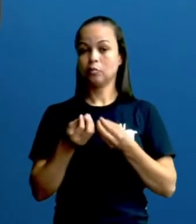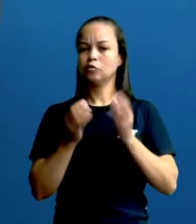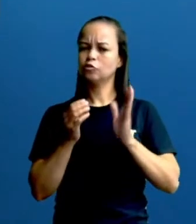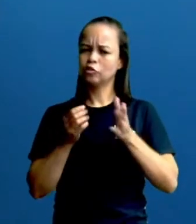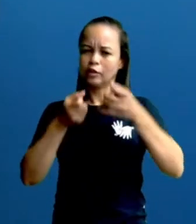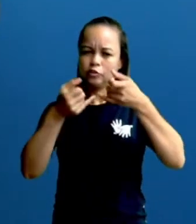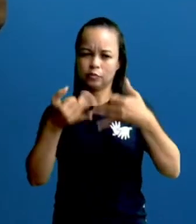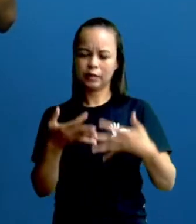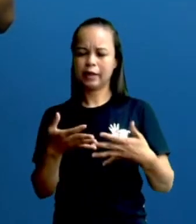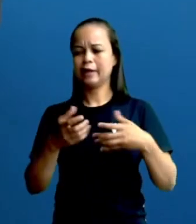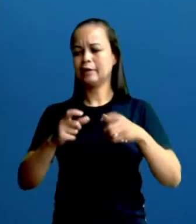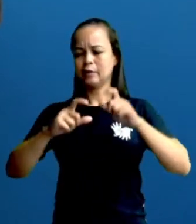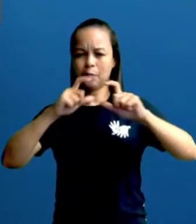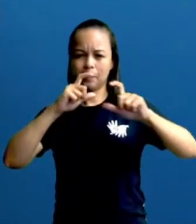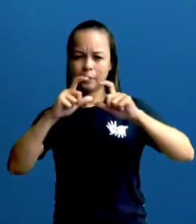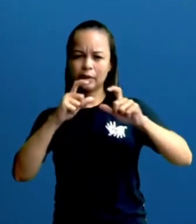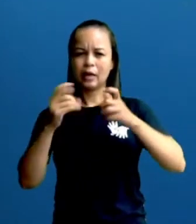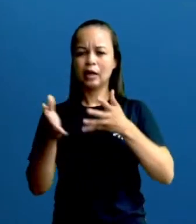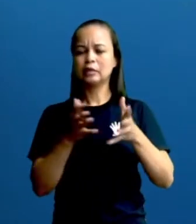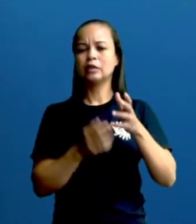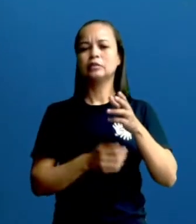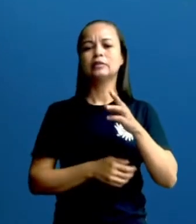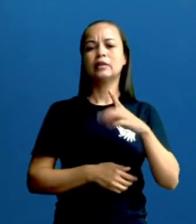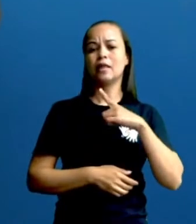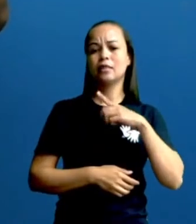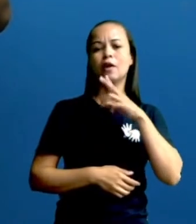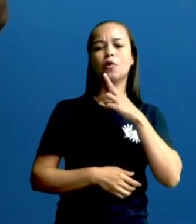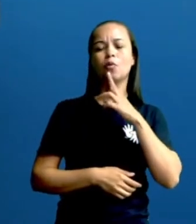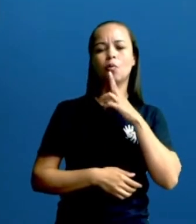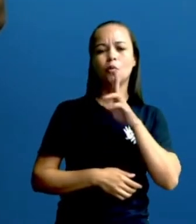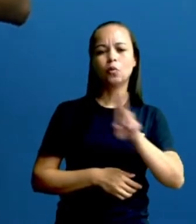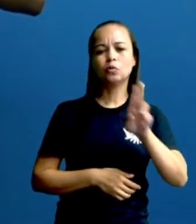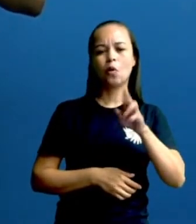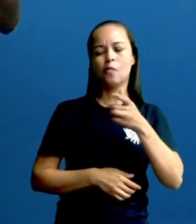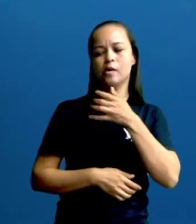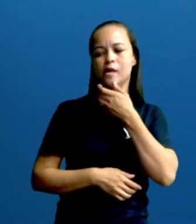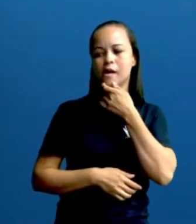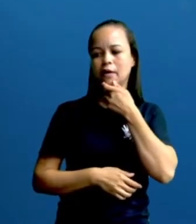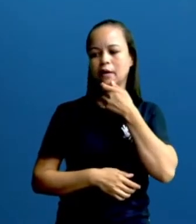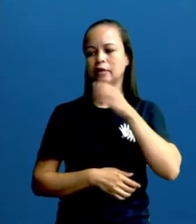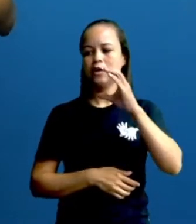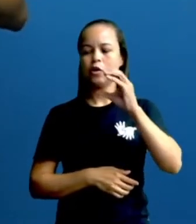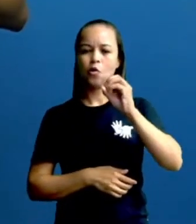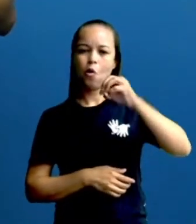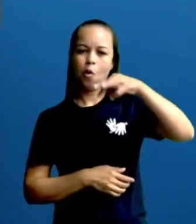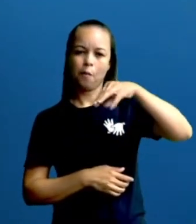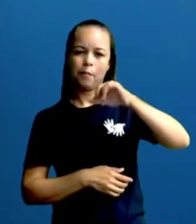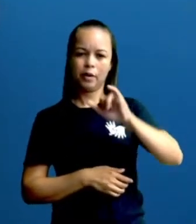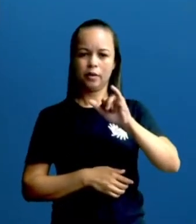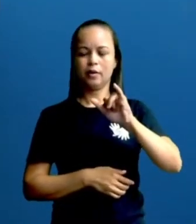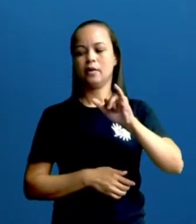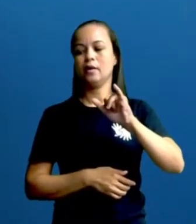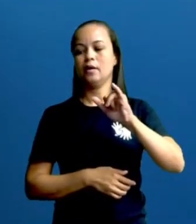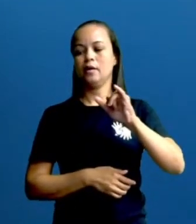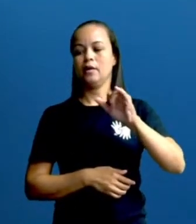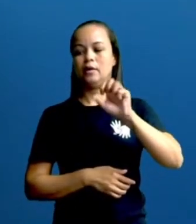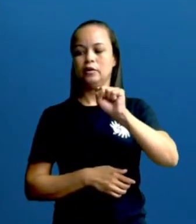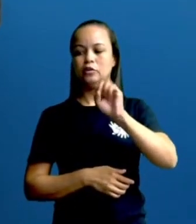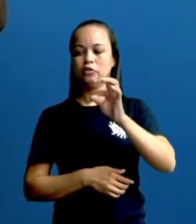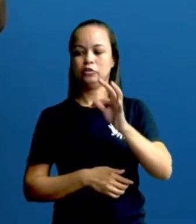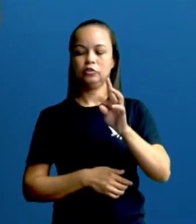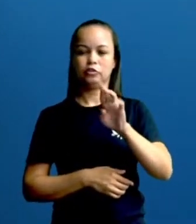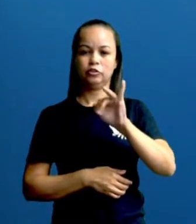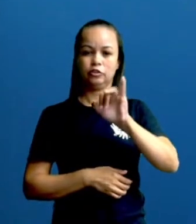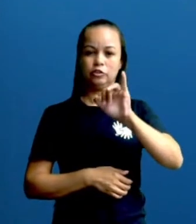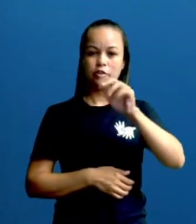tirinhas ou quadrinhos em inglês a gente chama de comic strips. Então, como é isso aí, como é formado? Gente, primeiro a gente